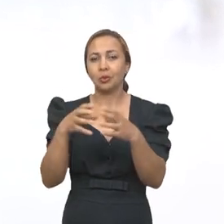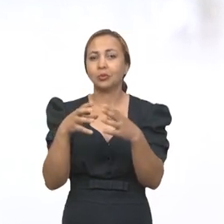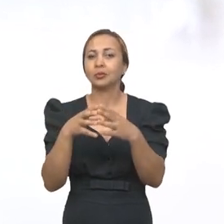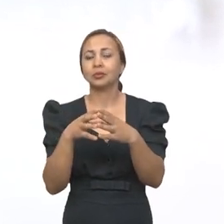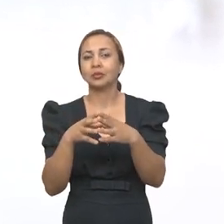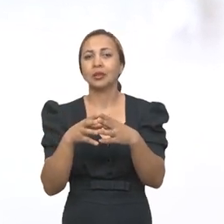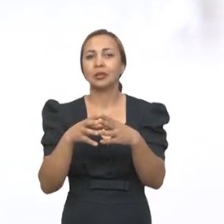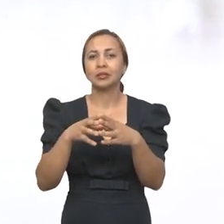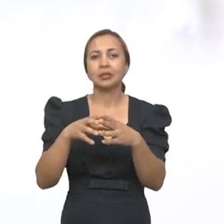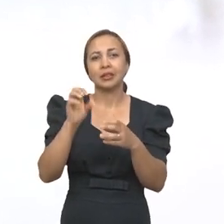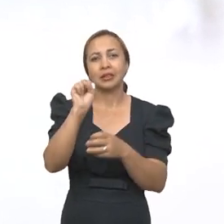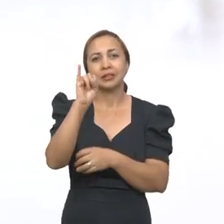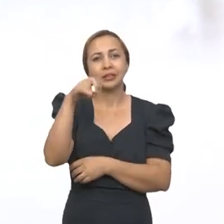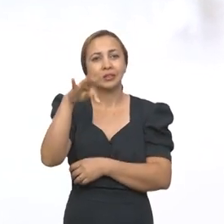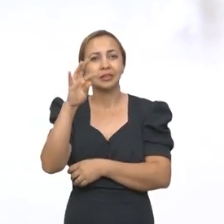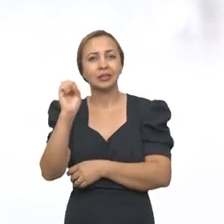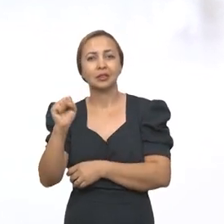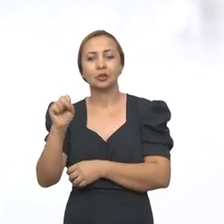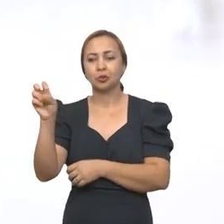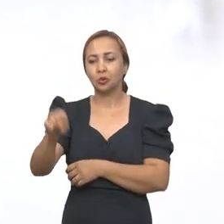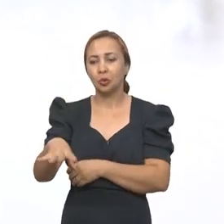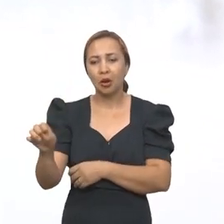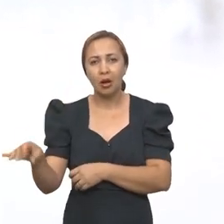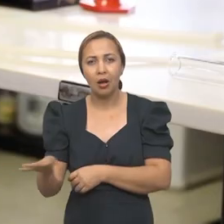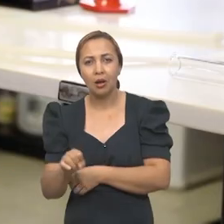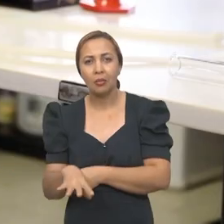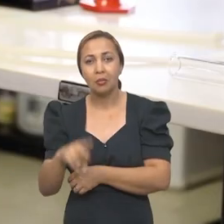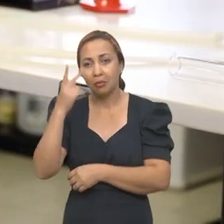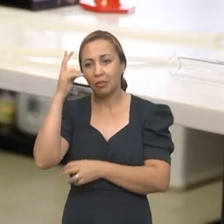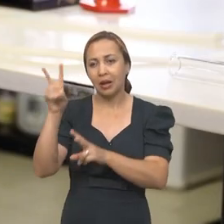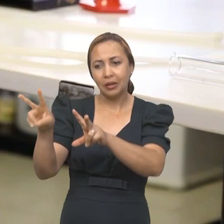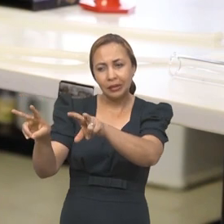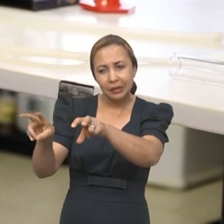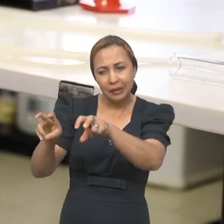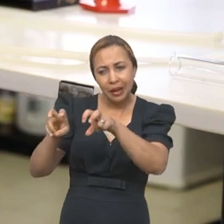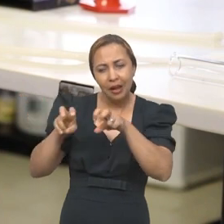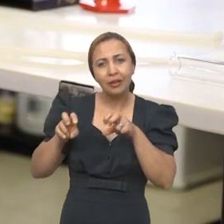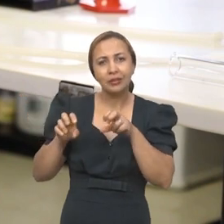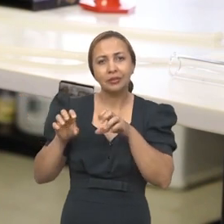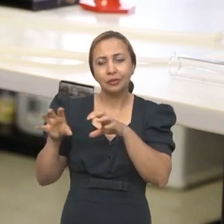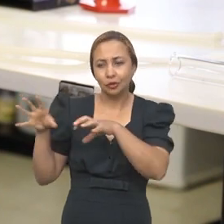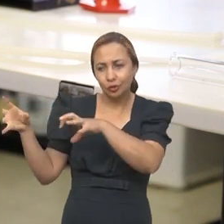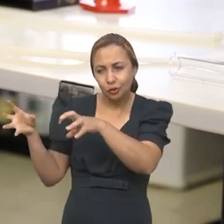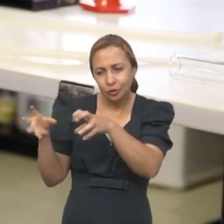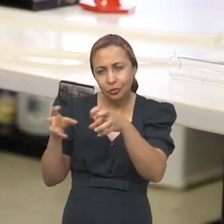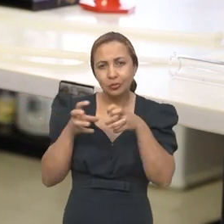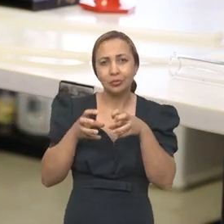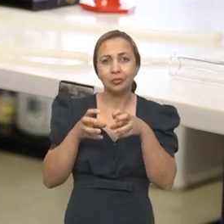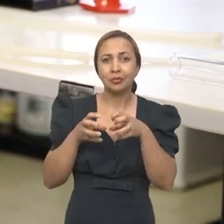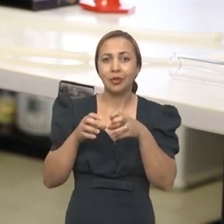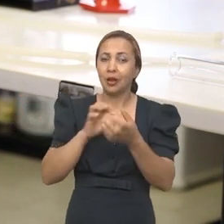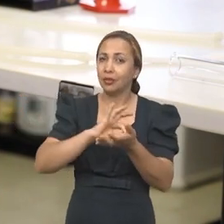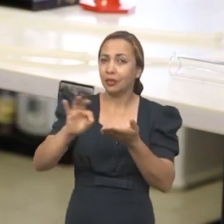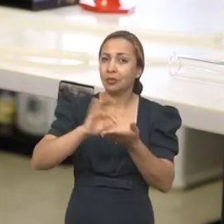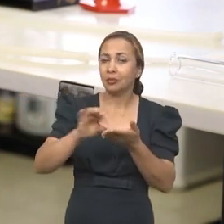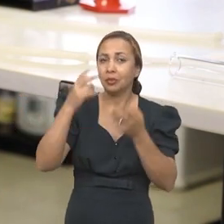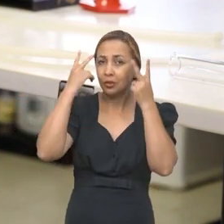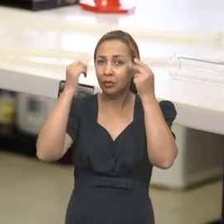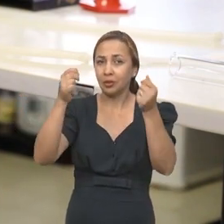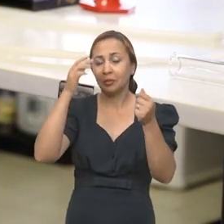compostos orgânicos voláticos sintéticos no campo, para atrair esses inimigos naturais, então para auxiliar no controle